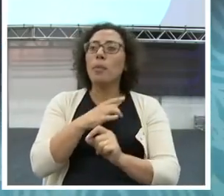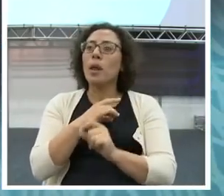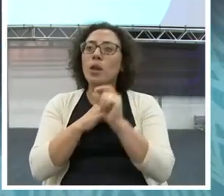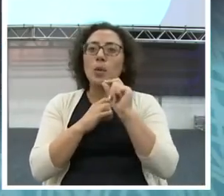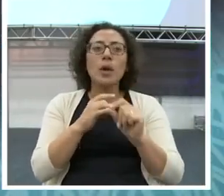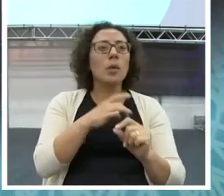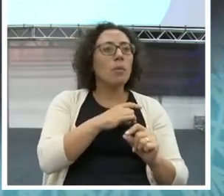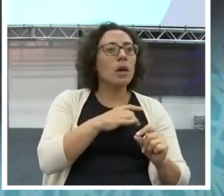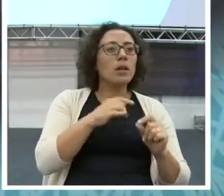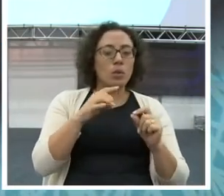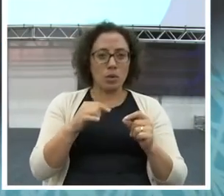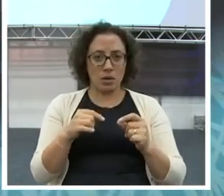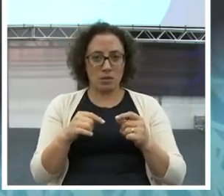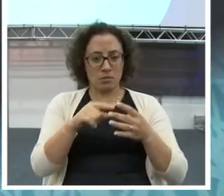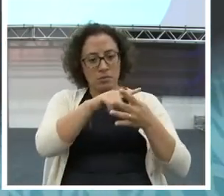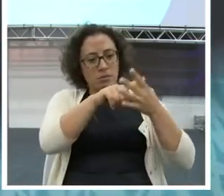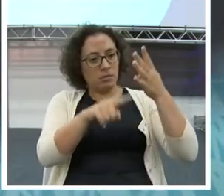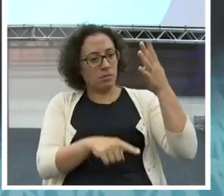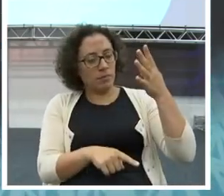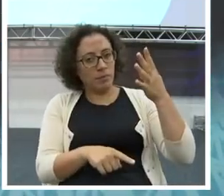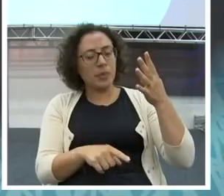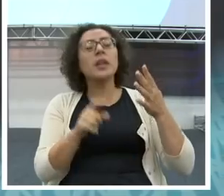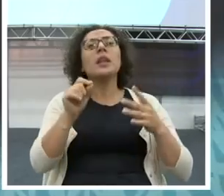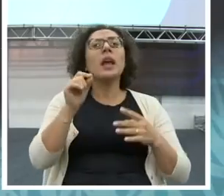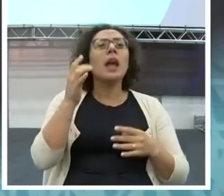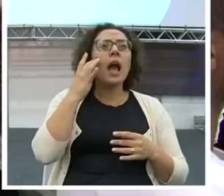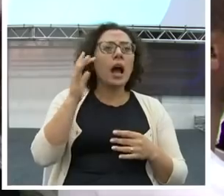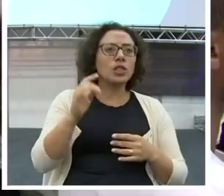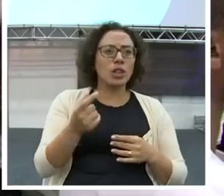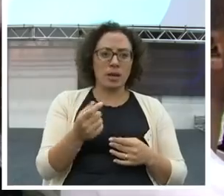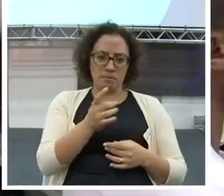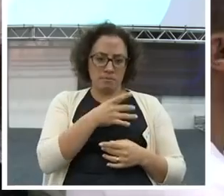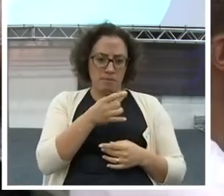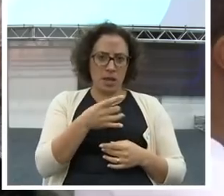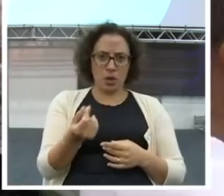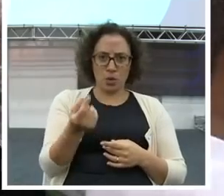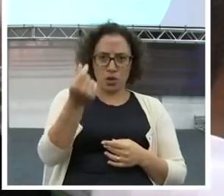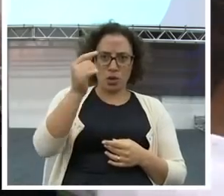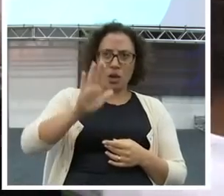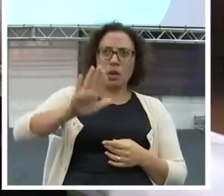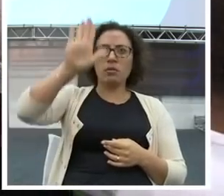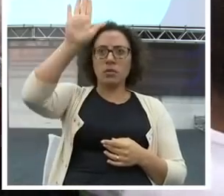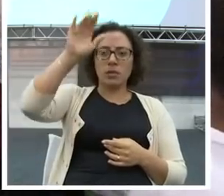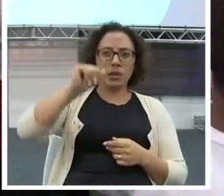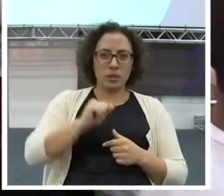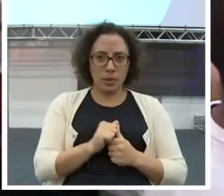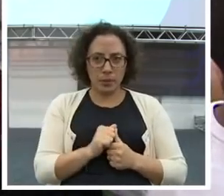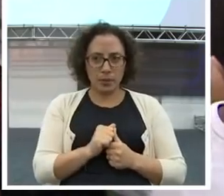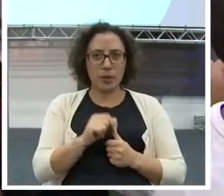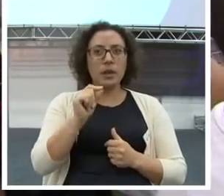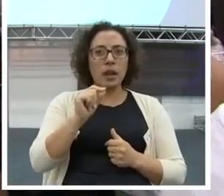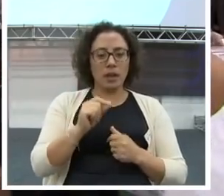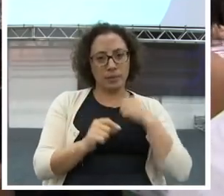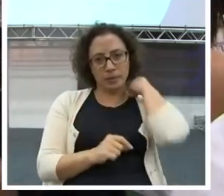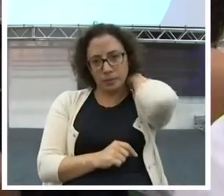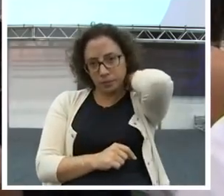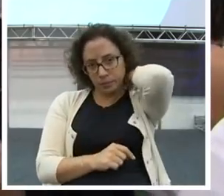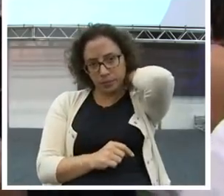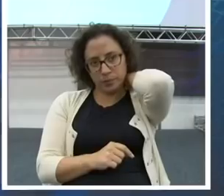Quem acha aqui que tem medo do dinheiro? Levanta a mão. Ninguém. Vamos fazer um teste? Topa?